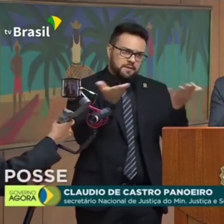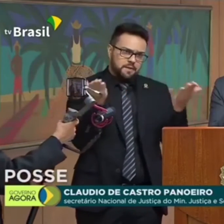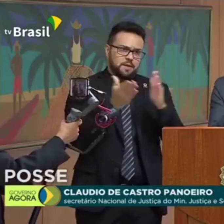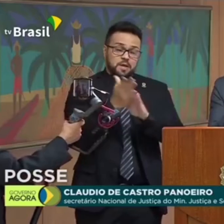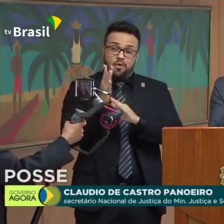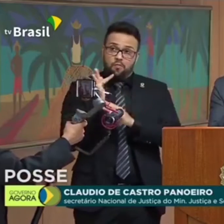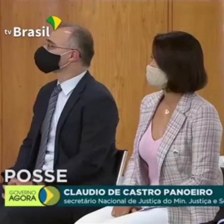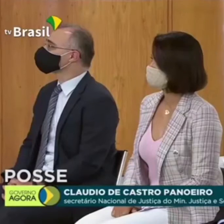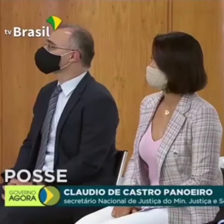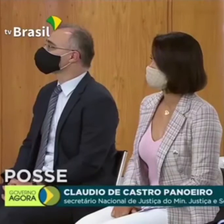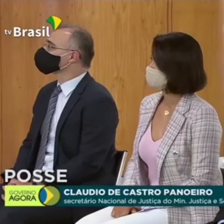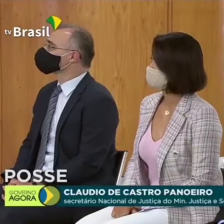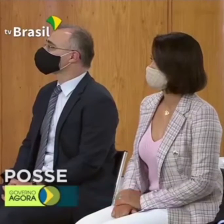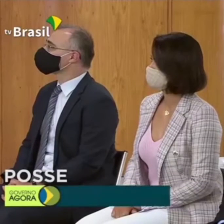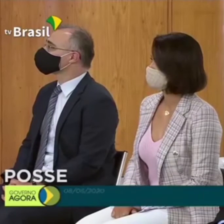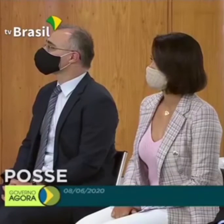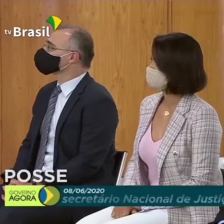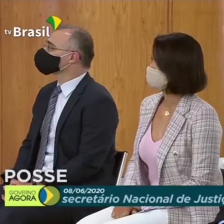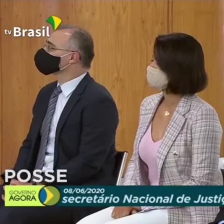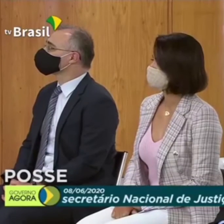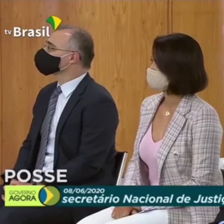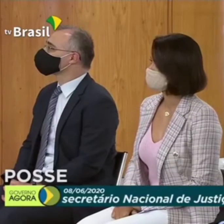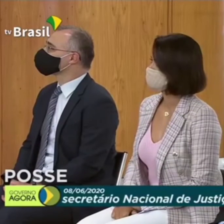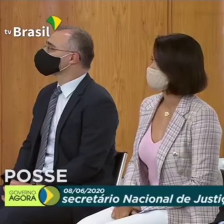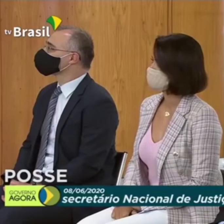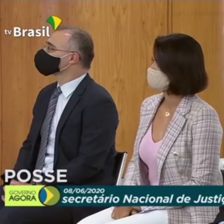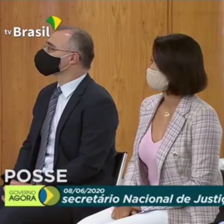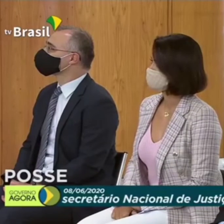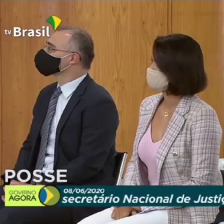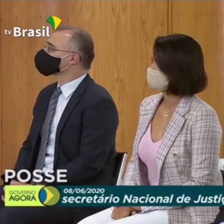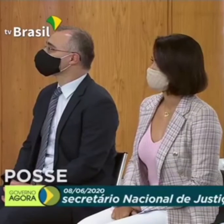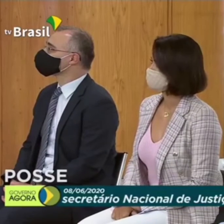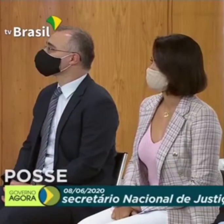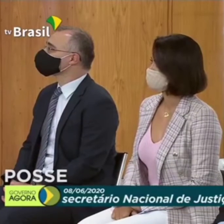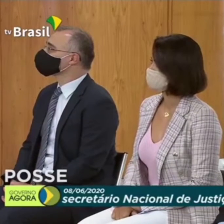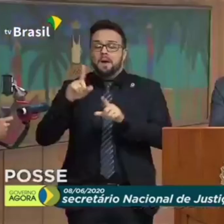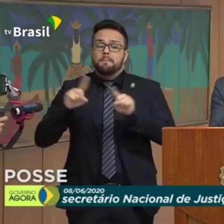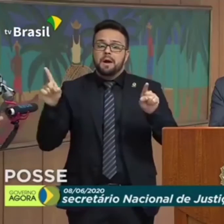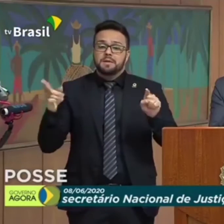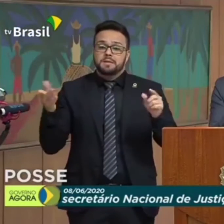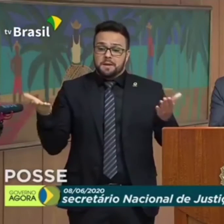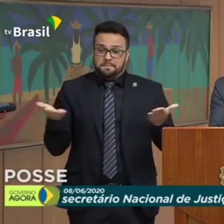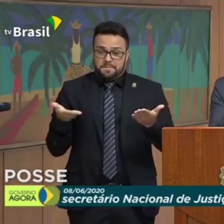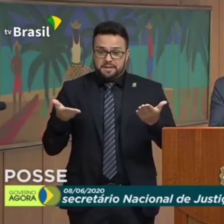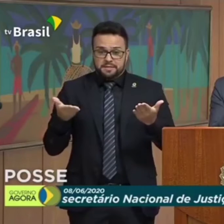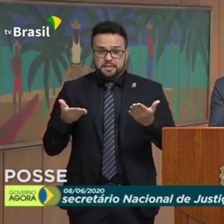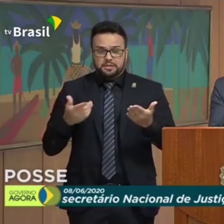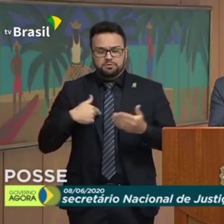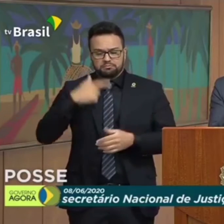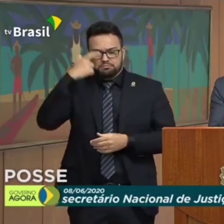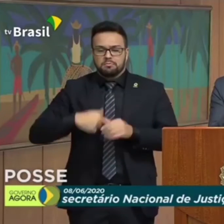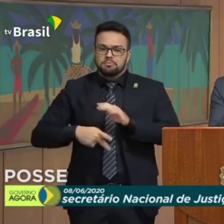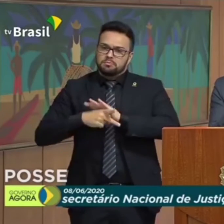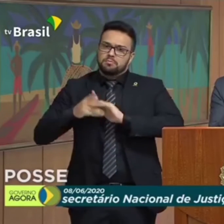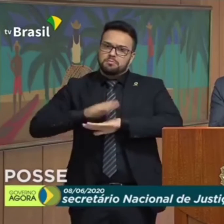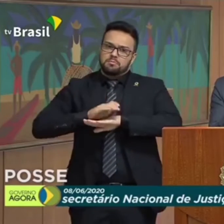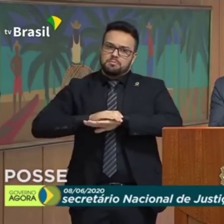O futuro, só Deus conhece, mas o presente, quem tem que executar sou eu.